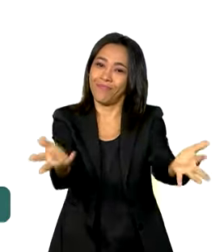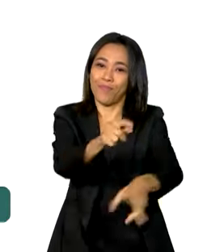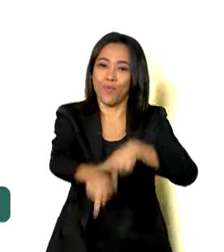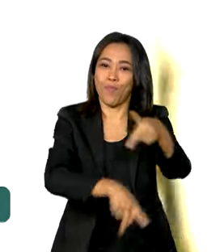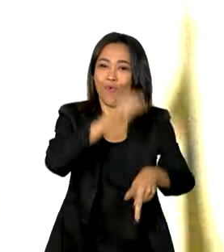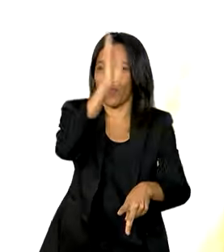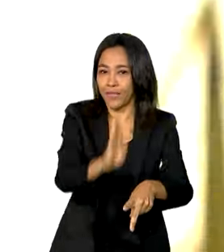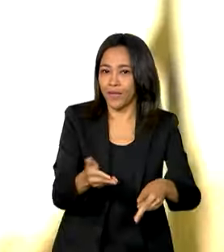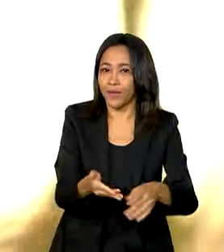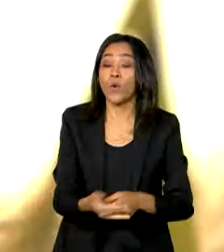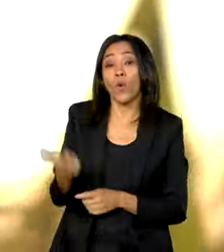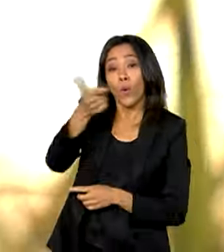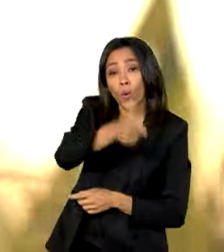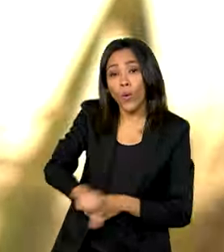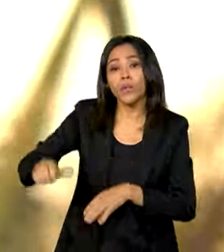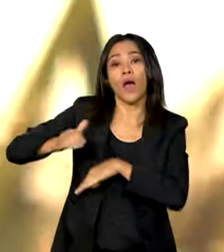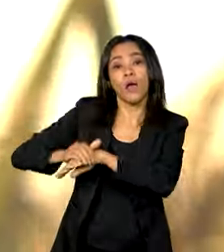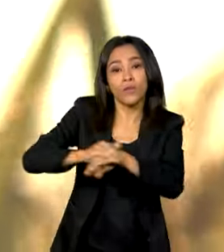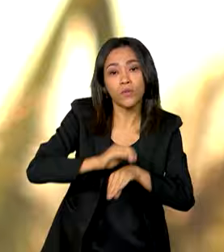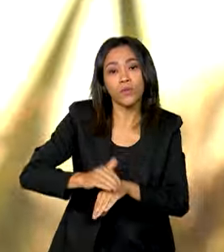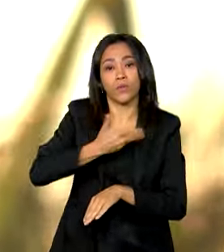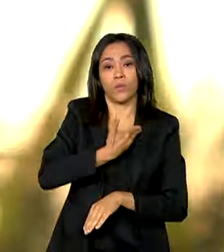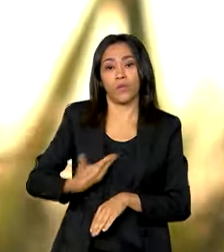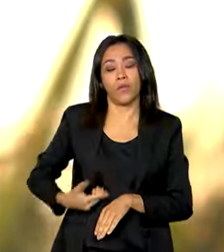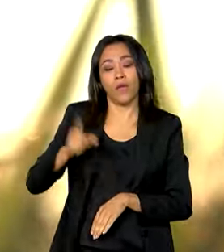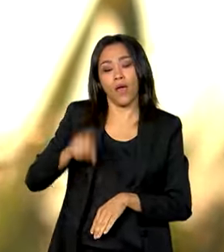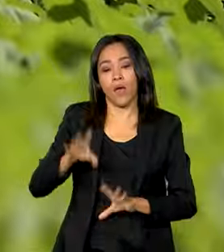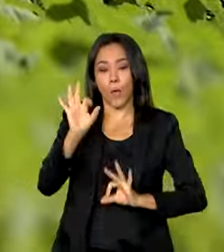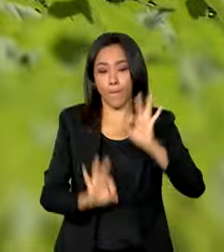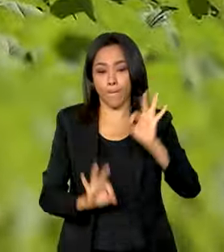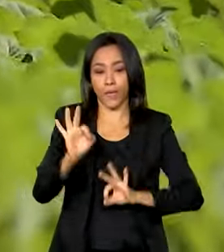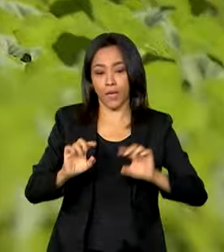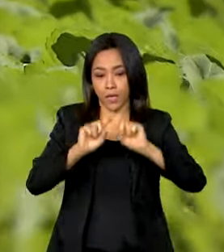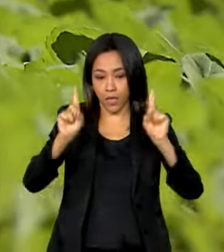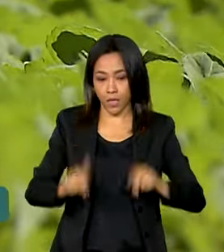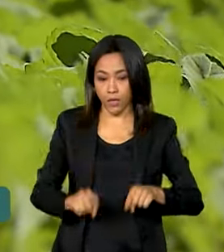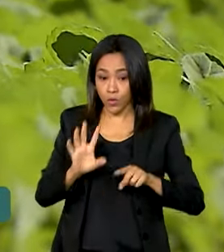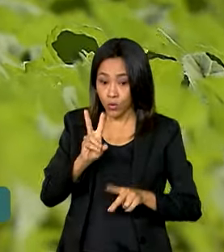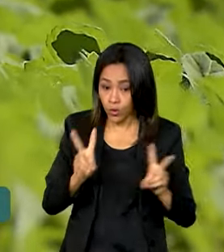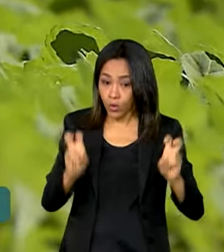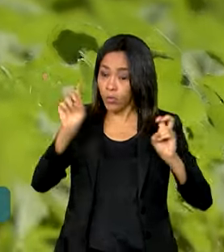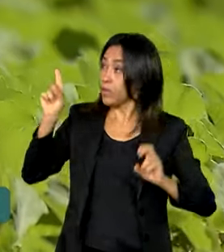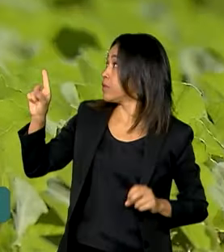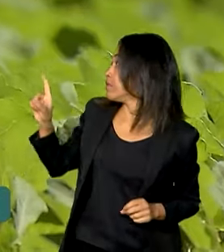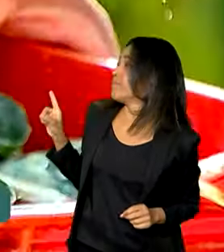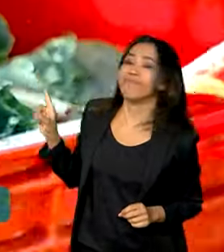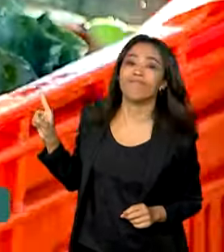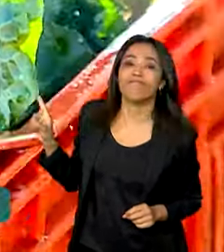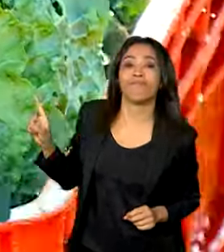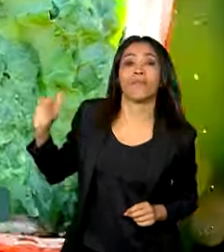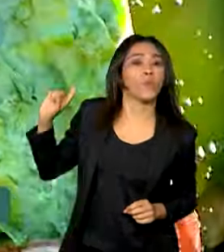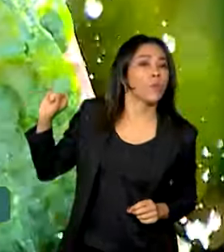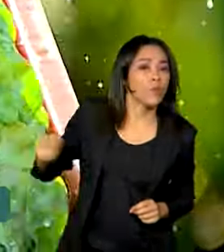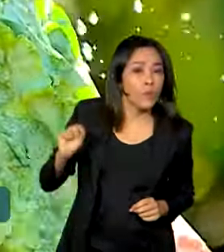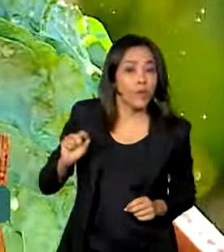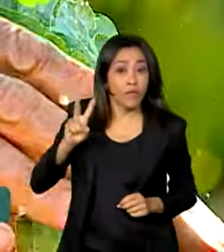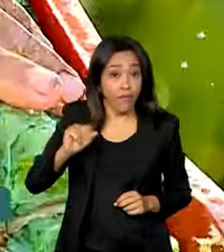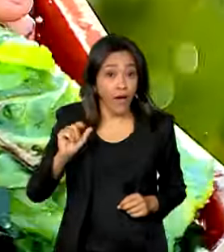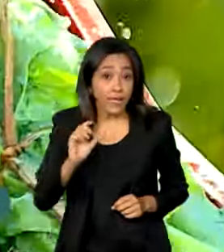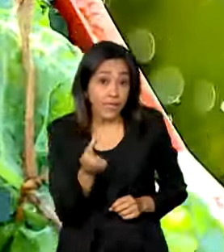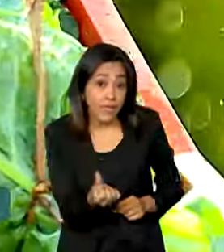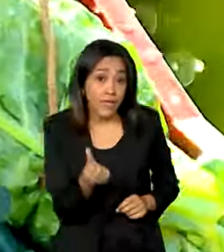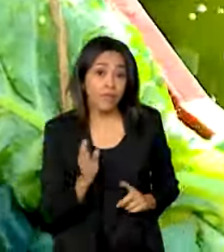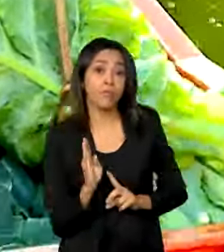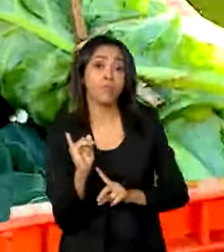Outra iniciativa do governo é o Plano Nacional de Agroecologia e Produção Orgânica, o Planapo, que destinará 6